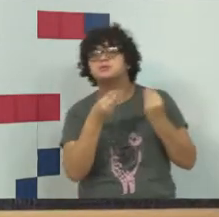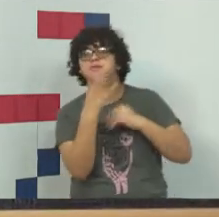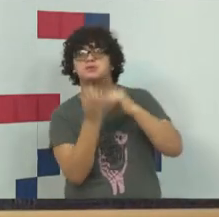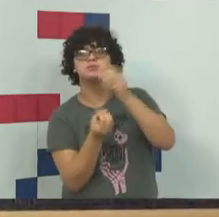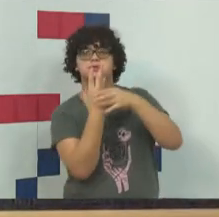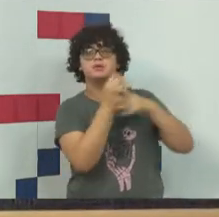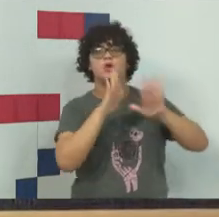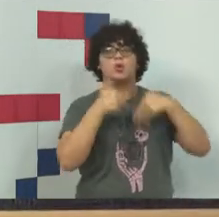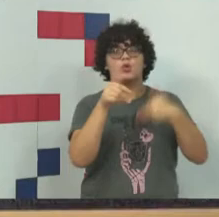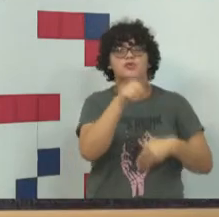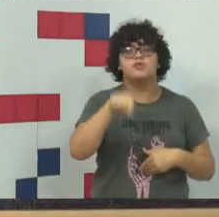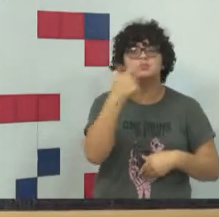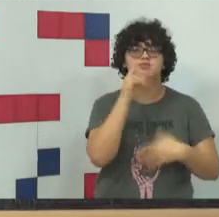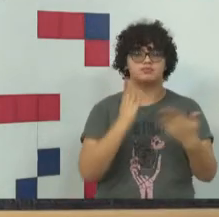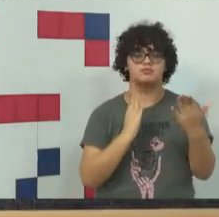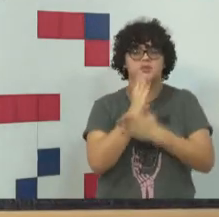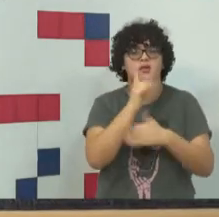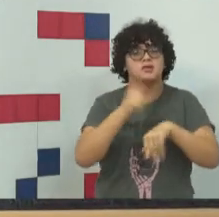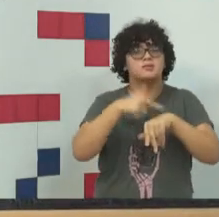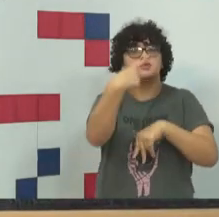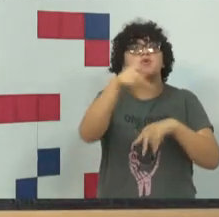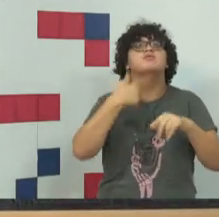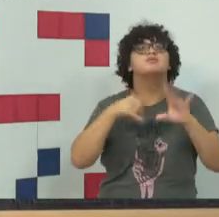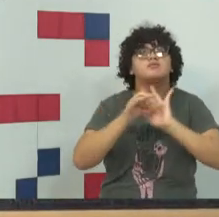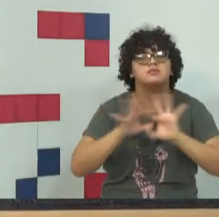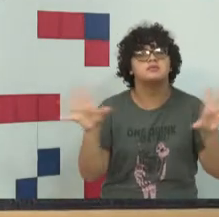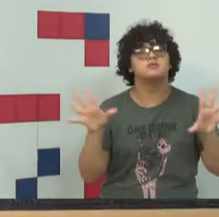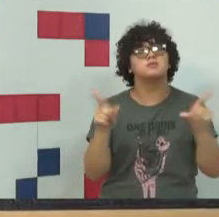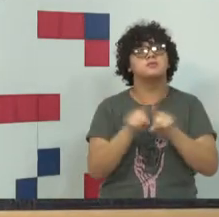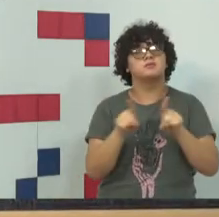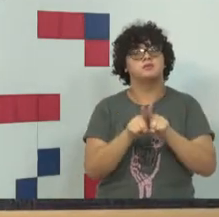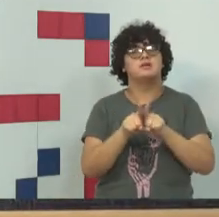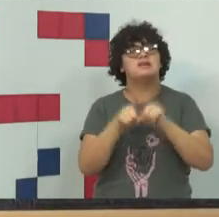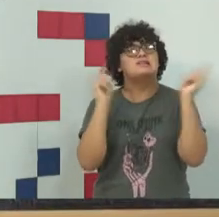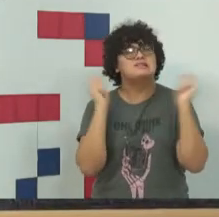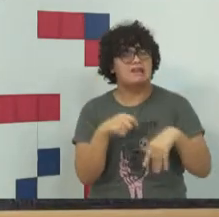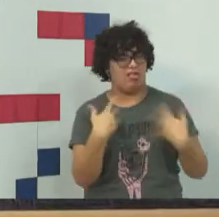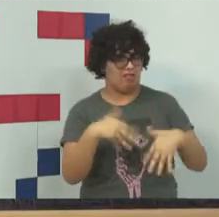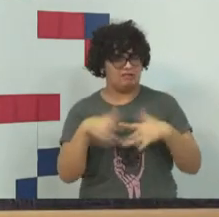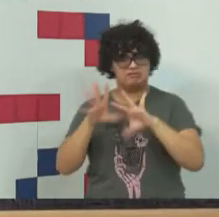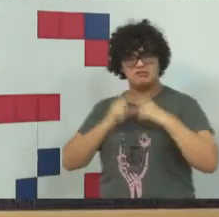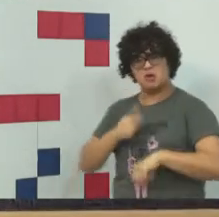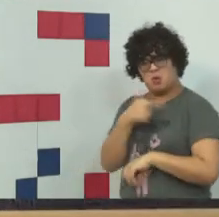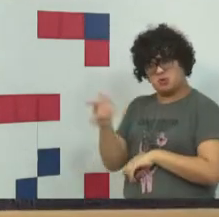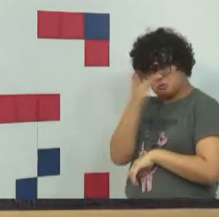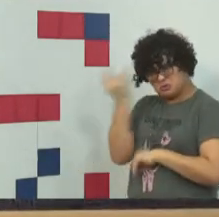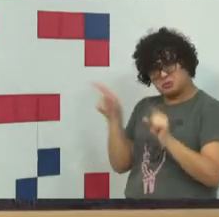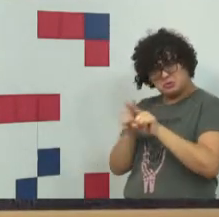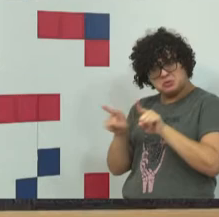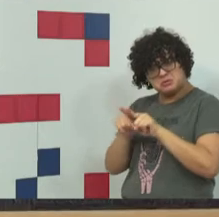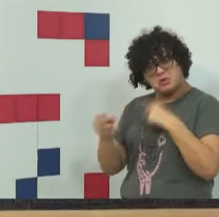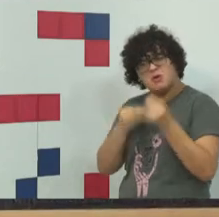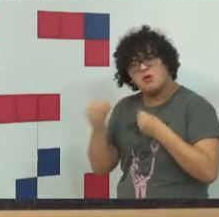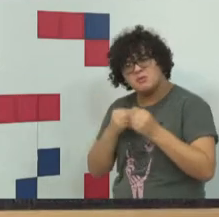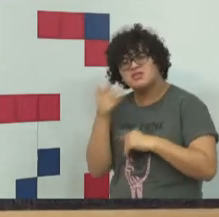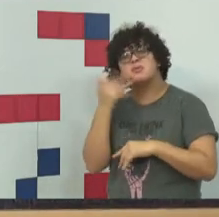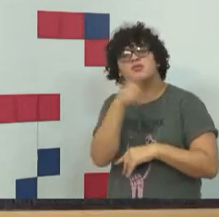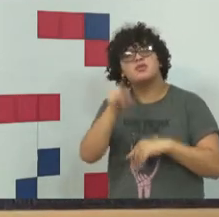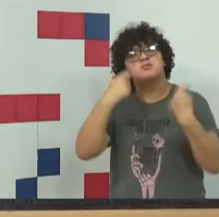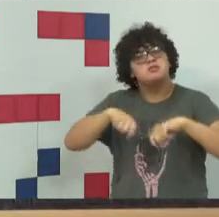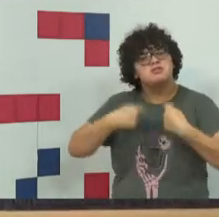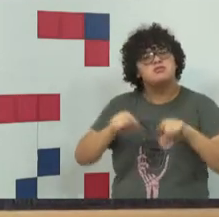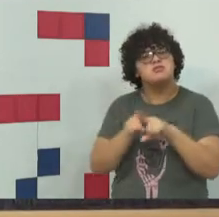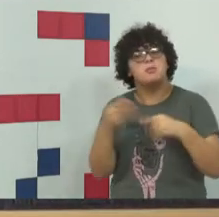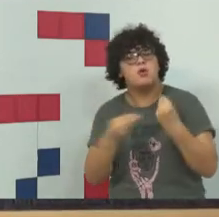Quando você ultrapassa o limite da sua liberdade e fere a dignidade de outro, você precisa